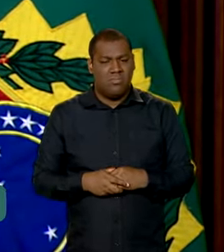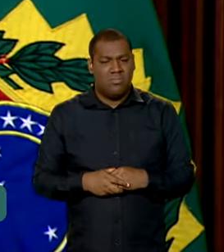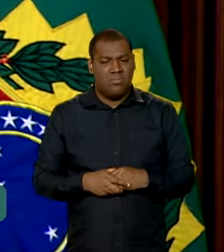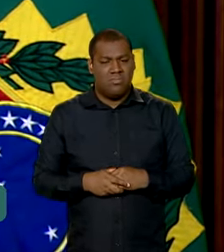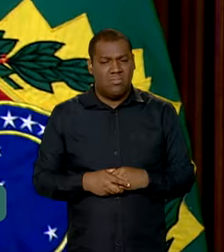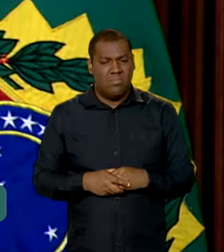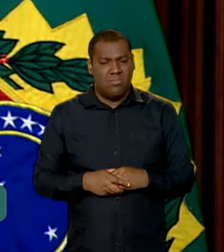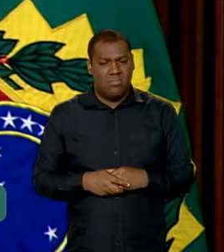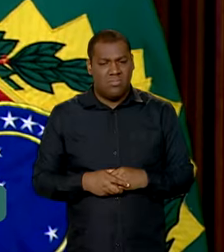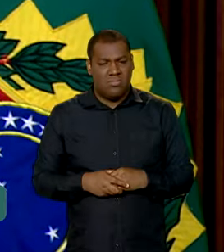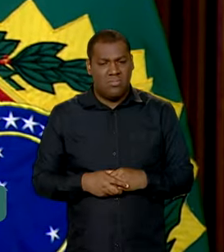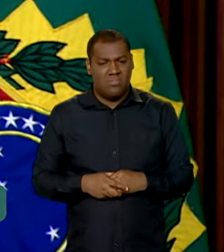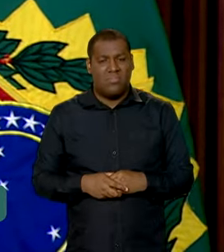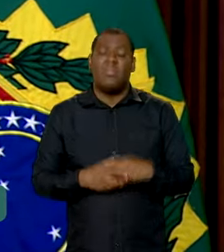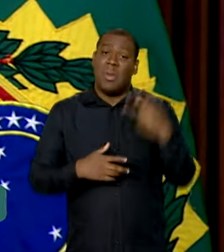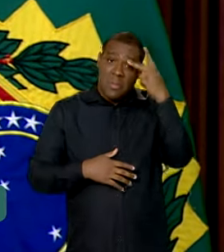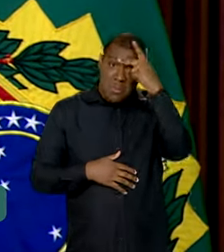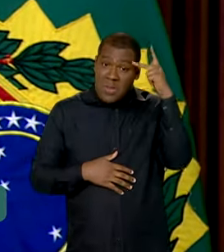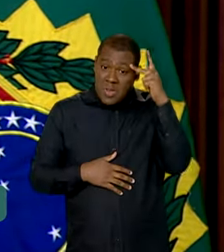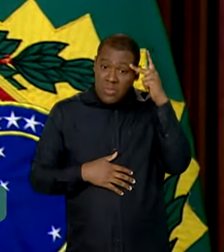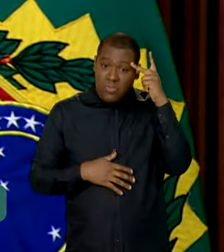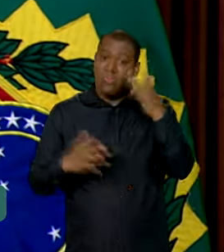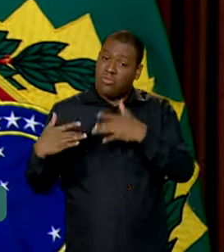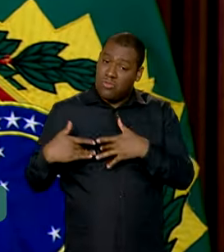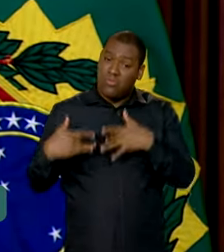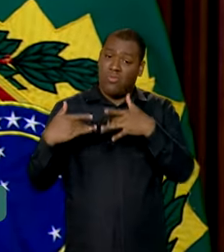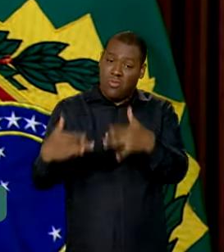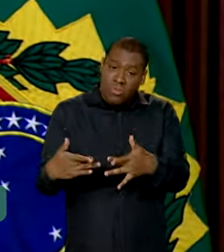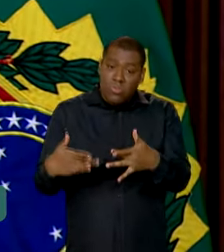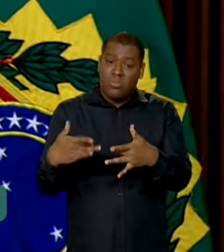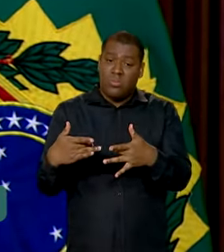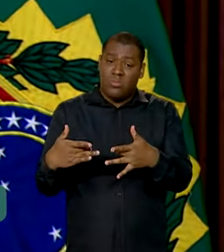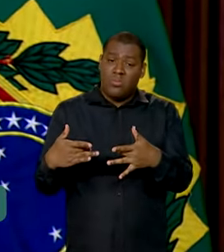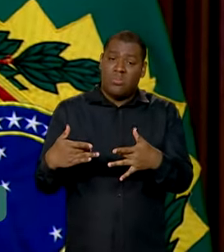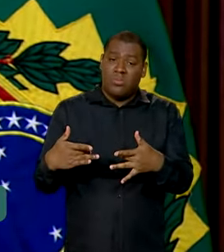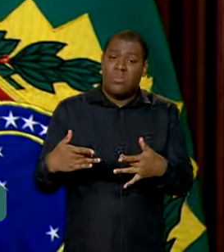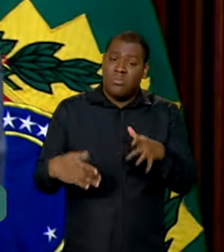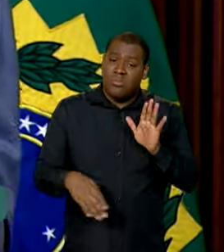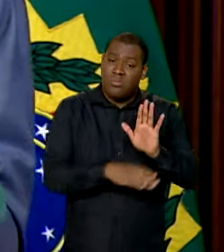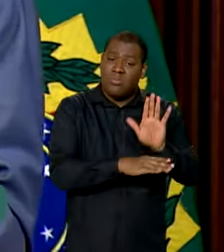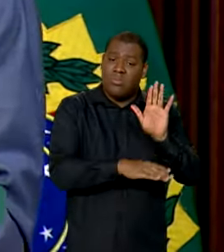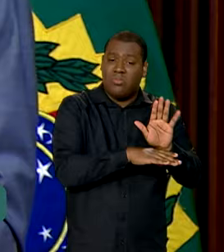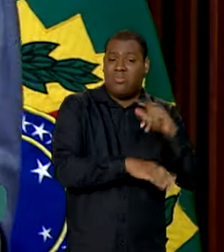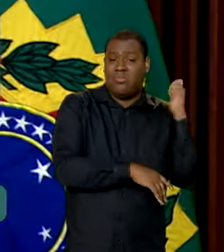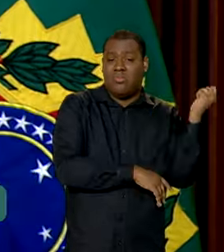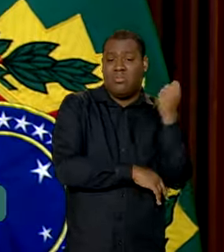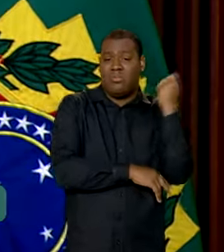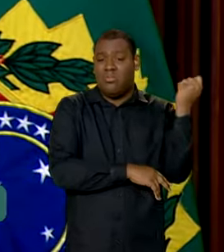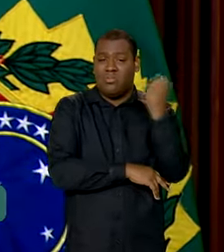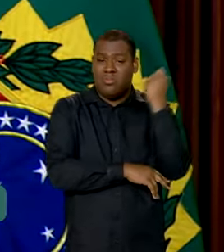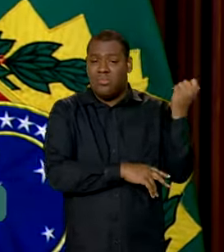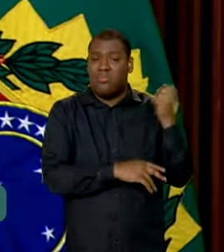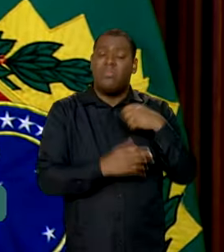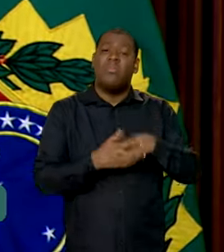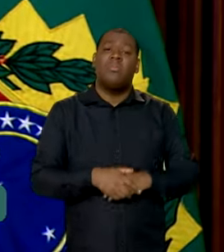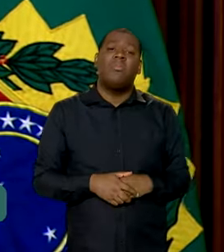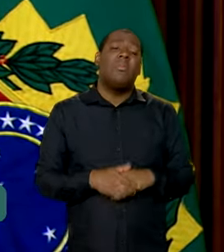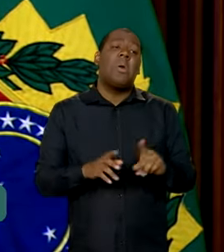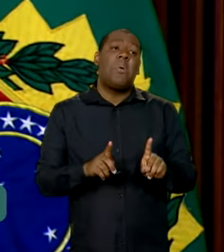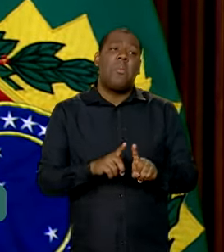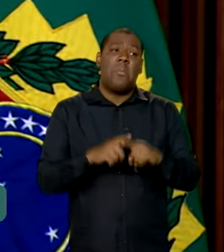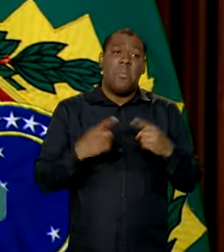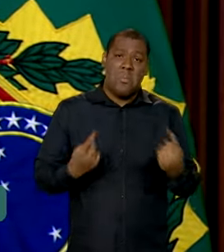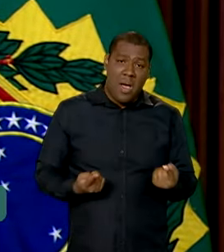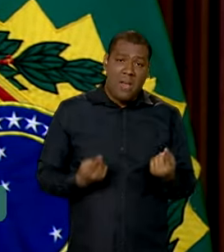até agora com muita gente voluntariada, muita gente, mas daqui a pouco os voluntários voltam para as suas atividades normais